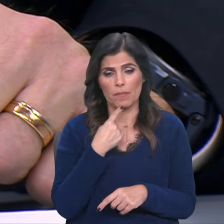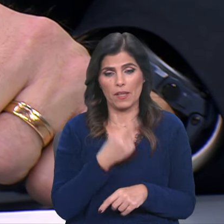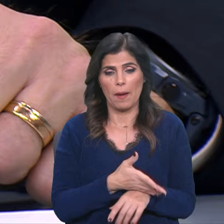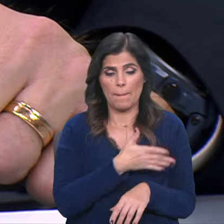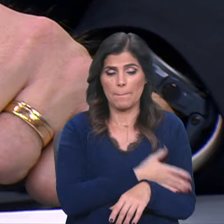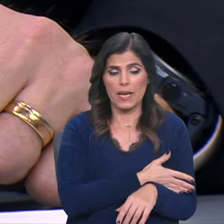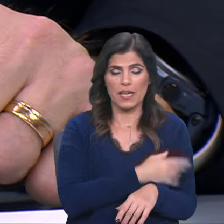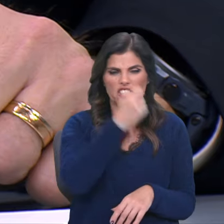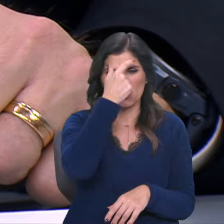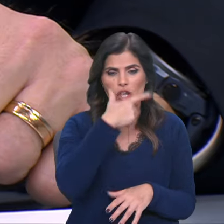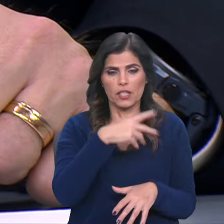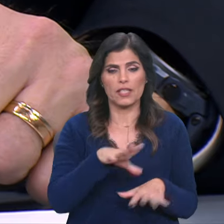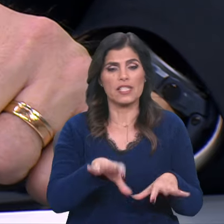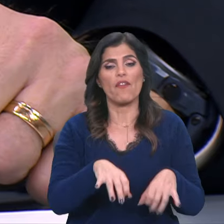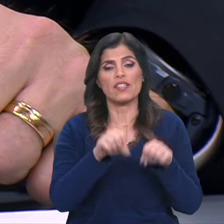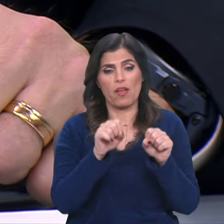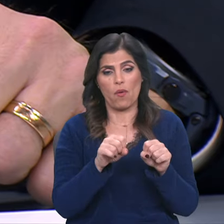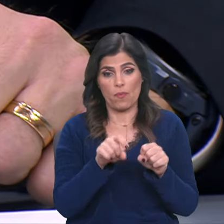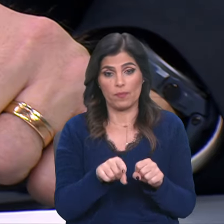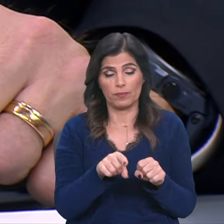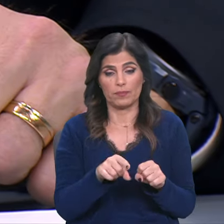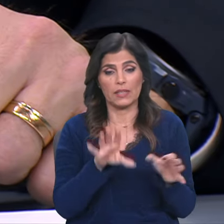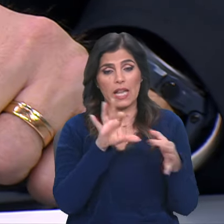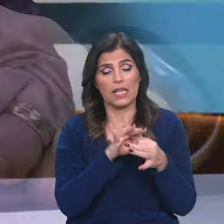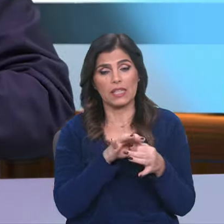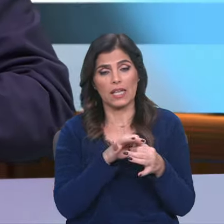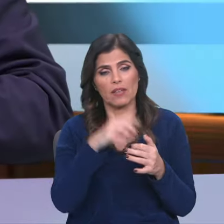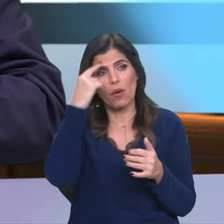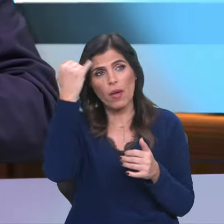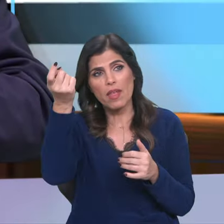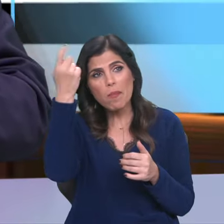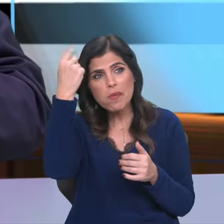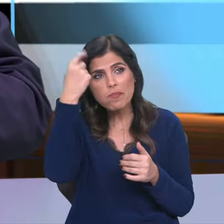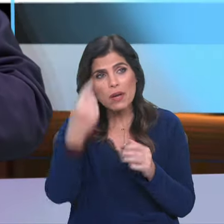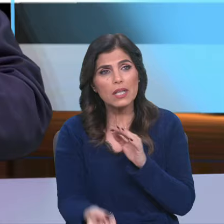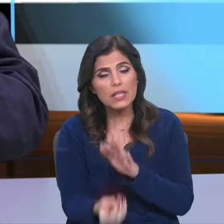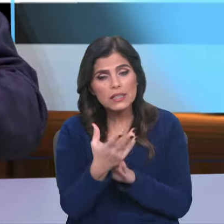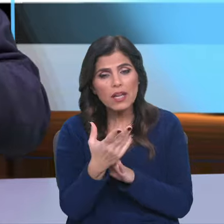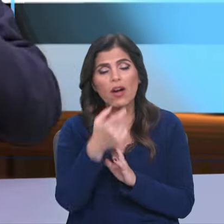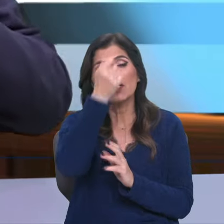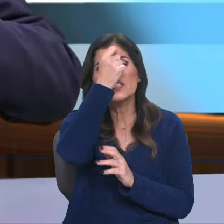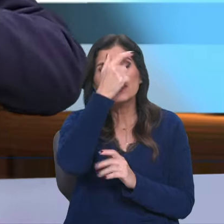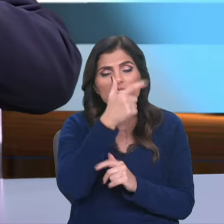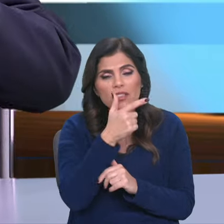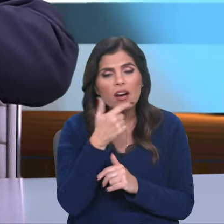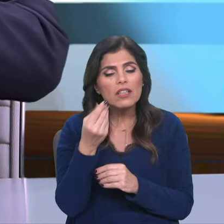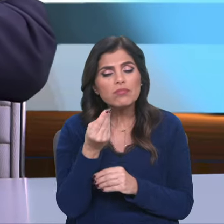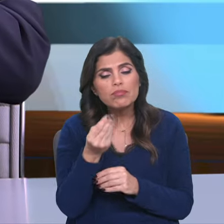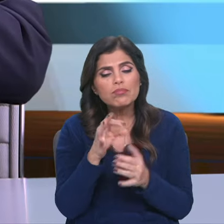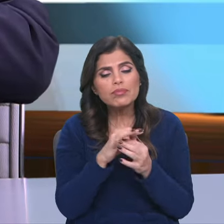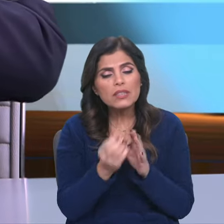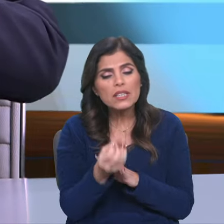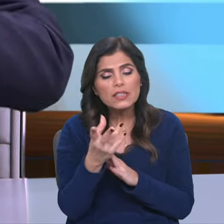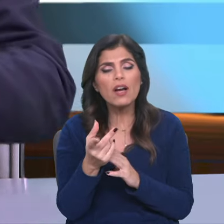-história da salvação. Portanto, o que tem a ver com os mitos da criação, as narrativas da criação, e depois